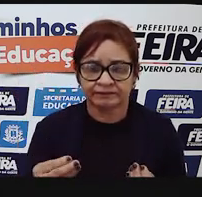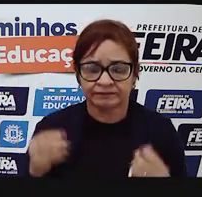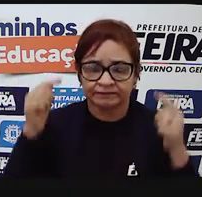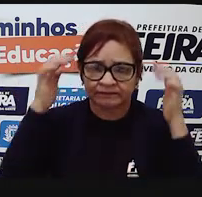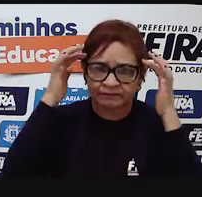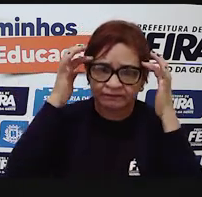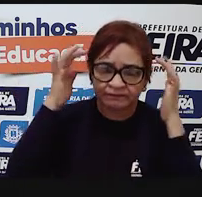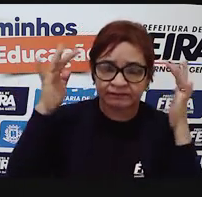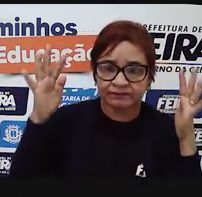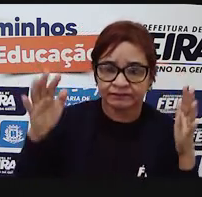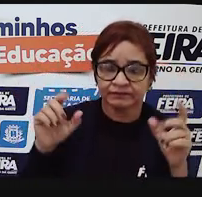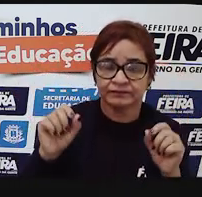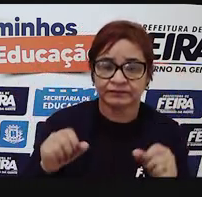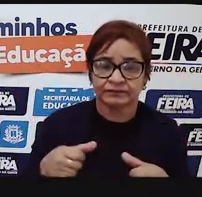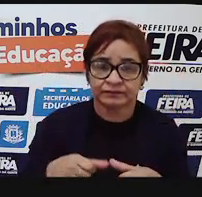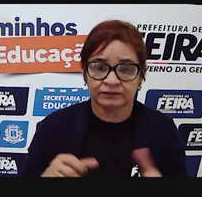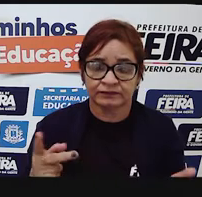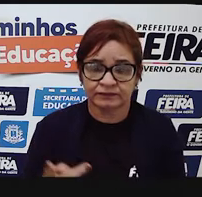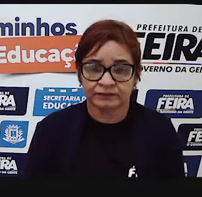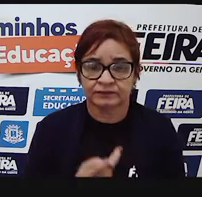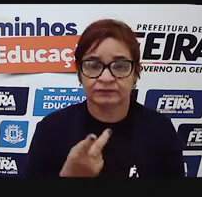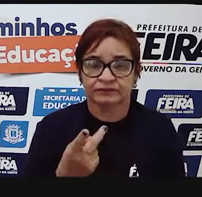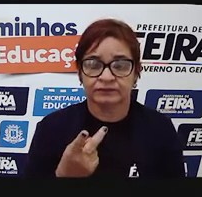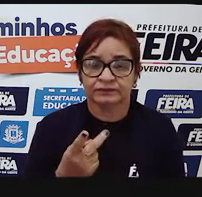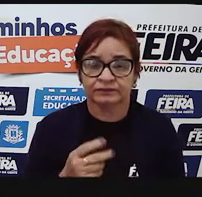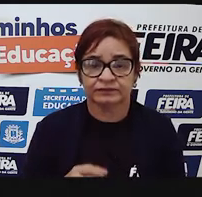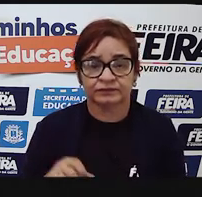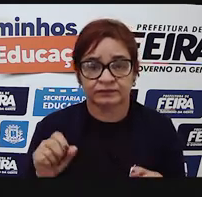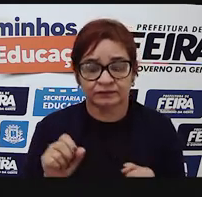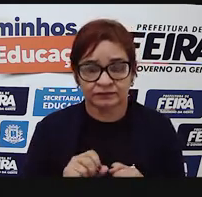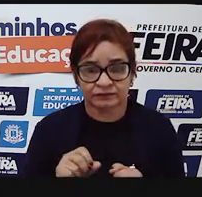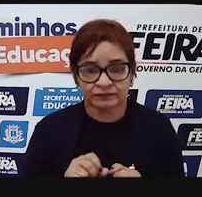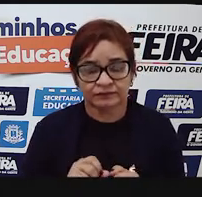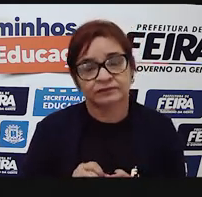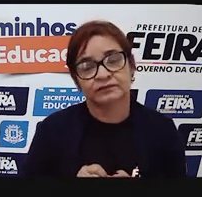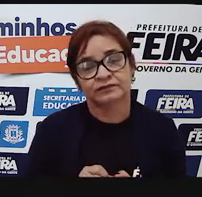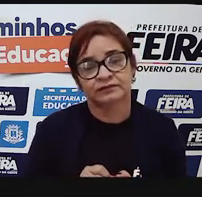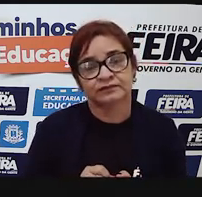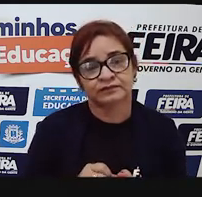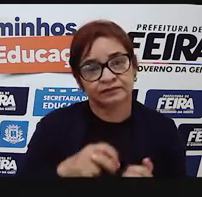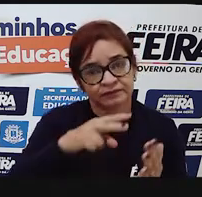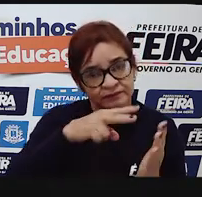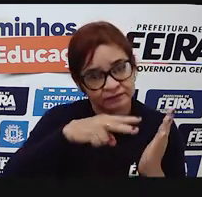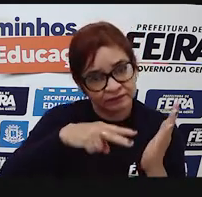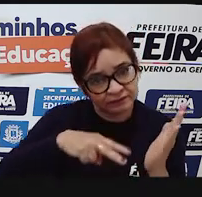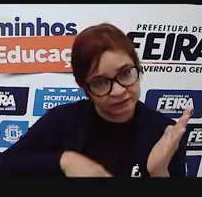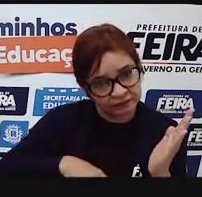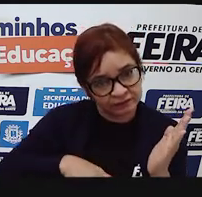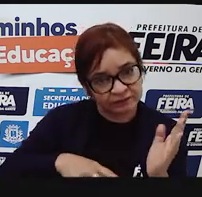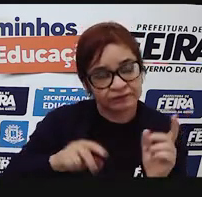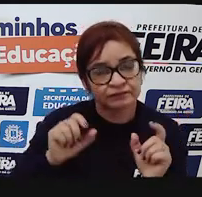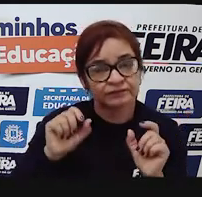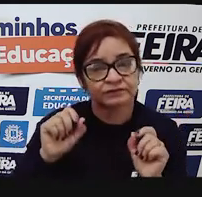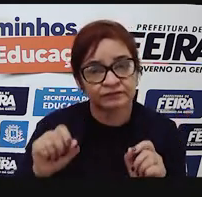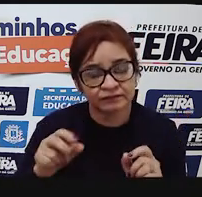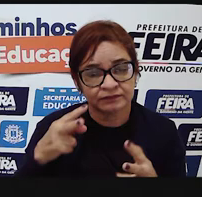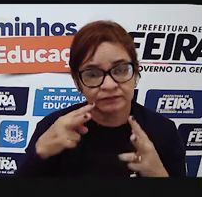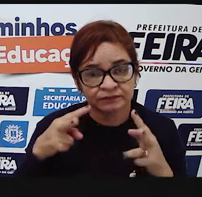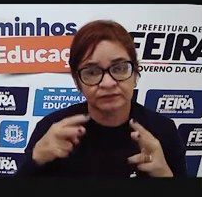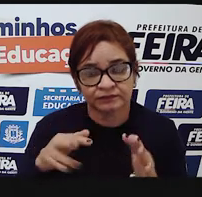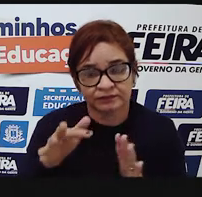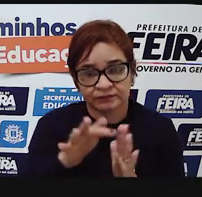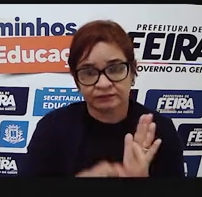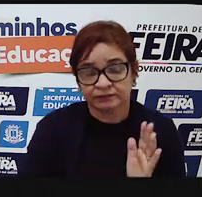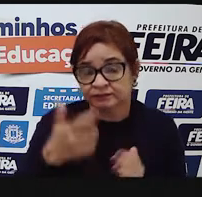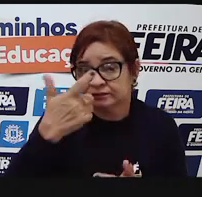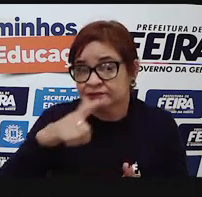o que é que aconteceu, você já está fazendo uma leitura da imagem, não é? De um texto que não tem